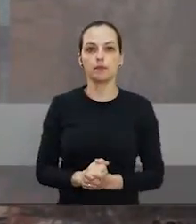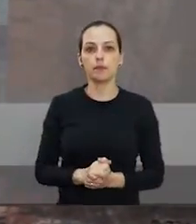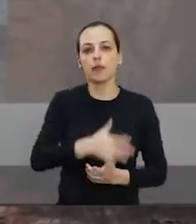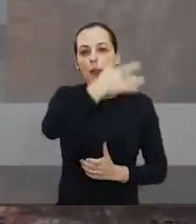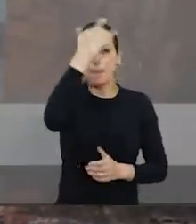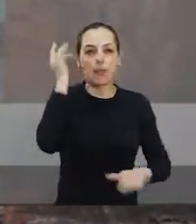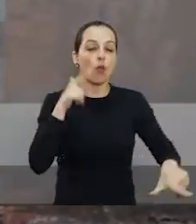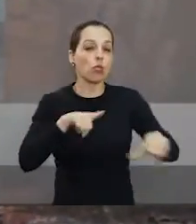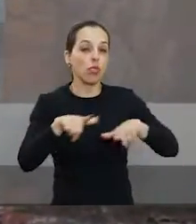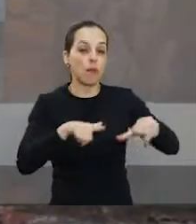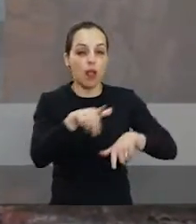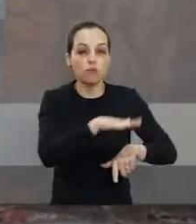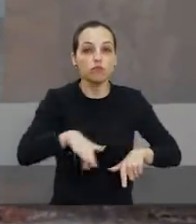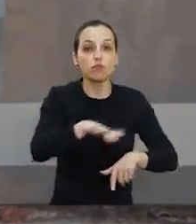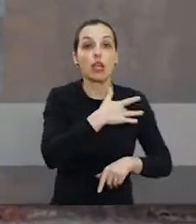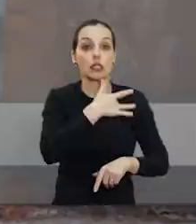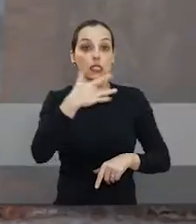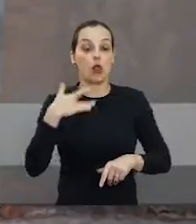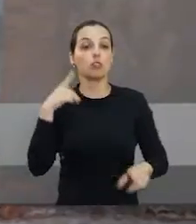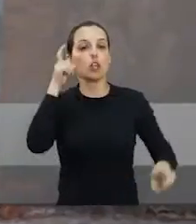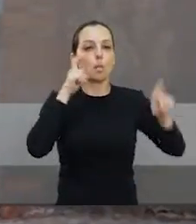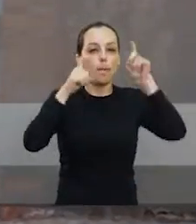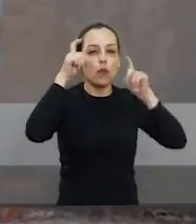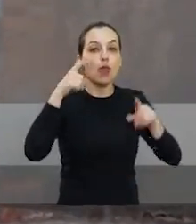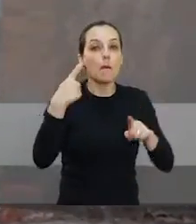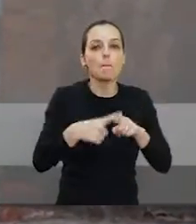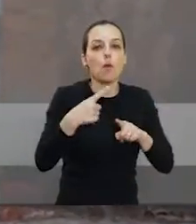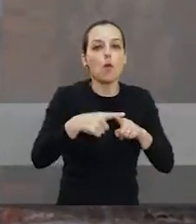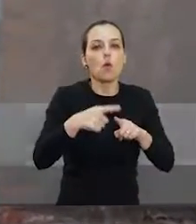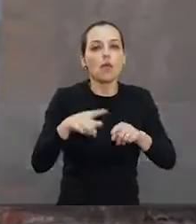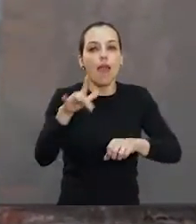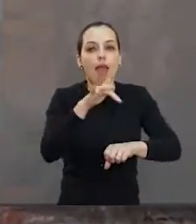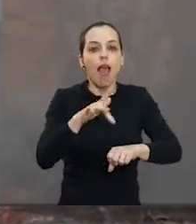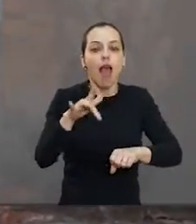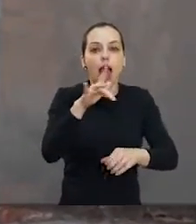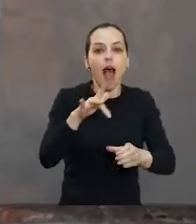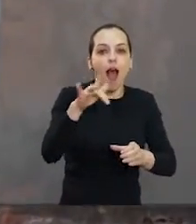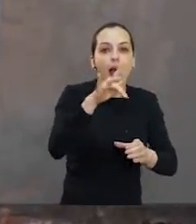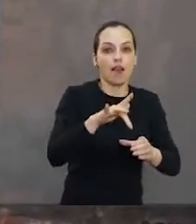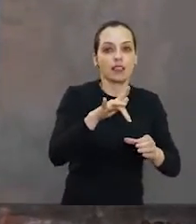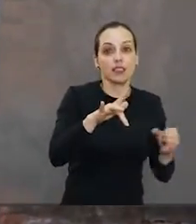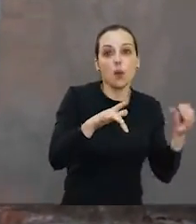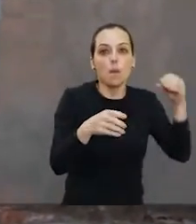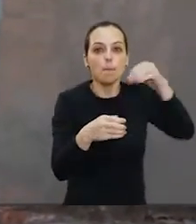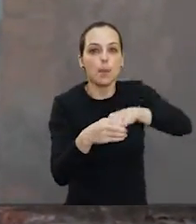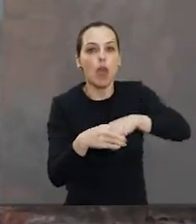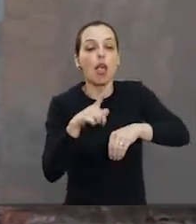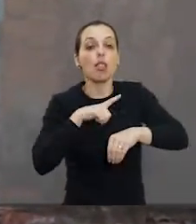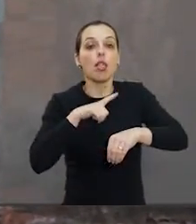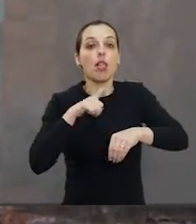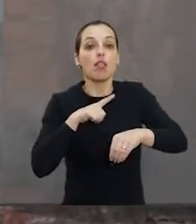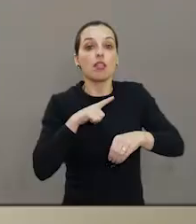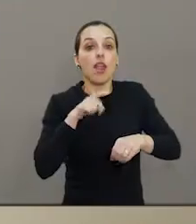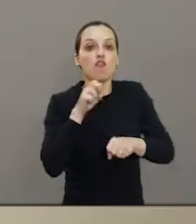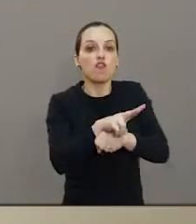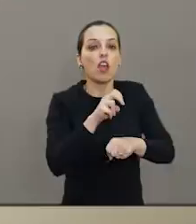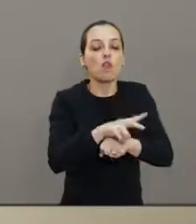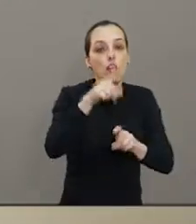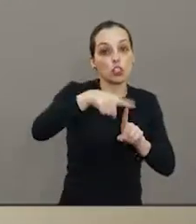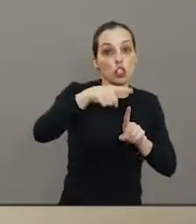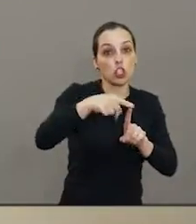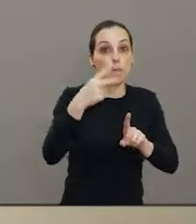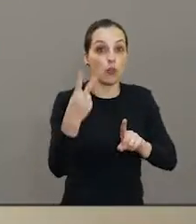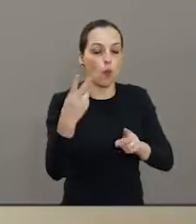saúde neste ano é o registro do vírus tipo 2 da dengue, um vírus que praticamente ainda não havia circulado na cidade. Como